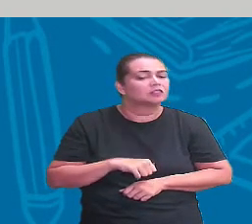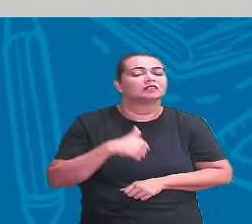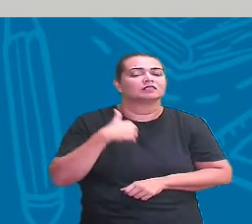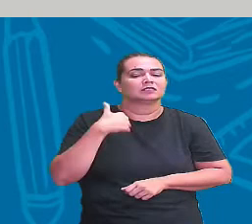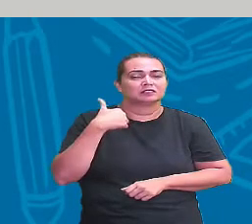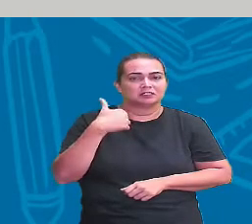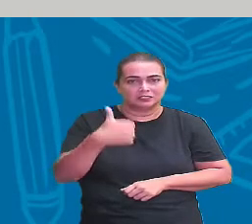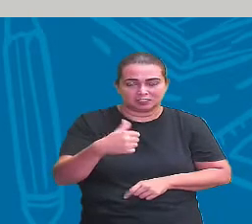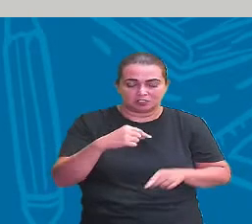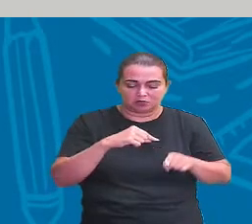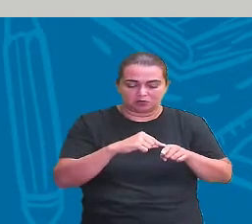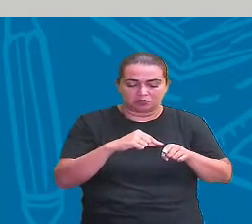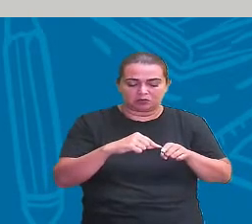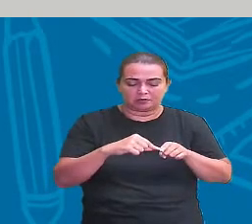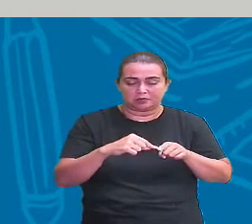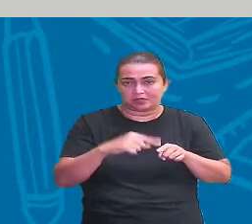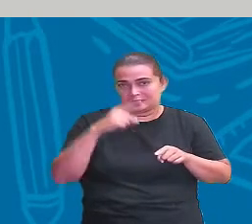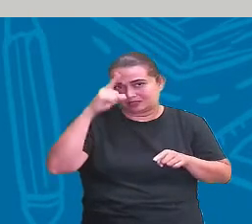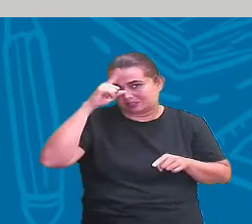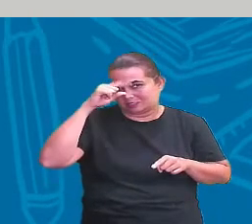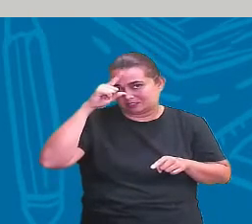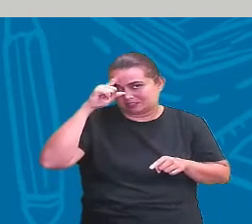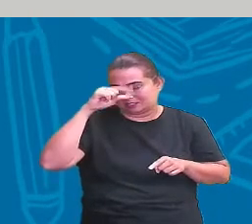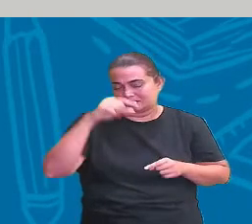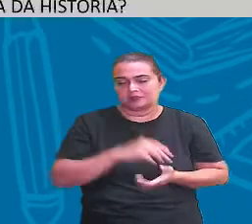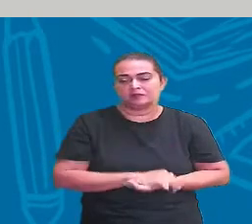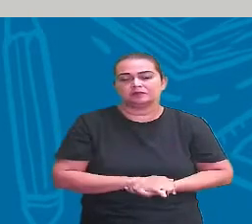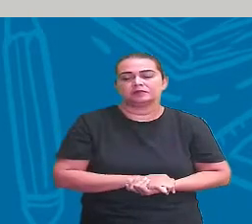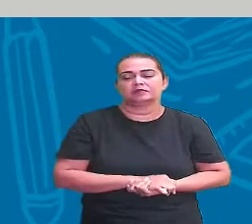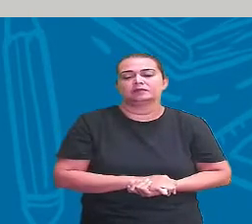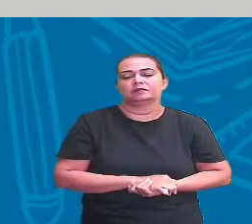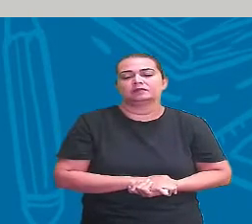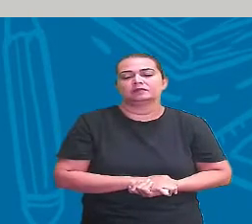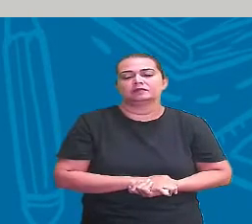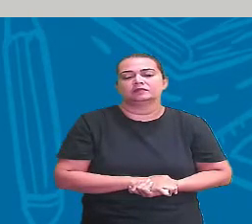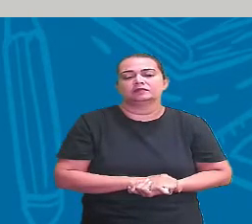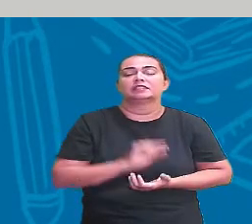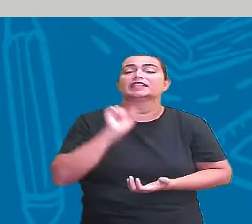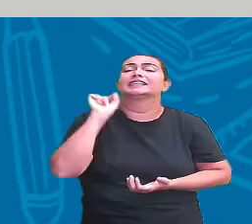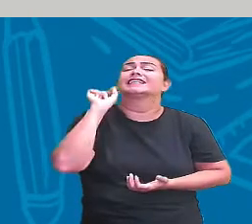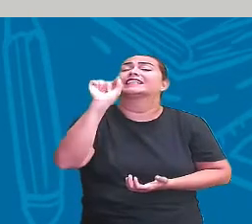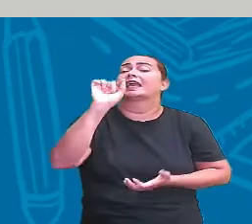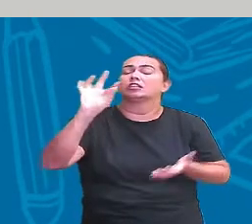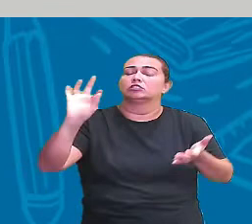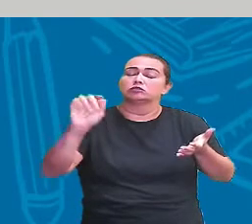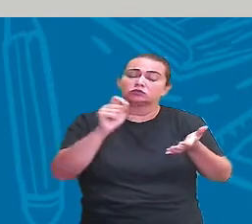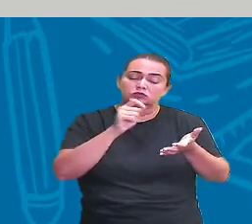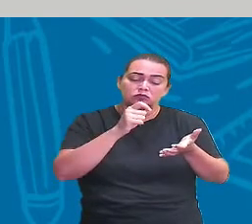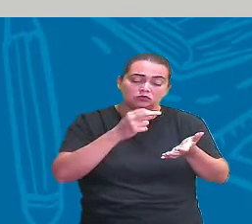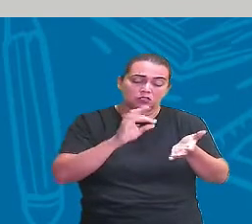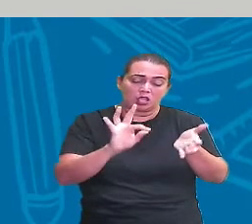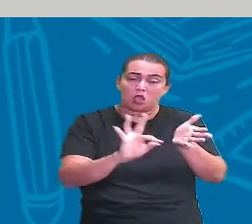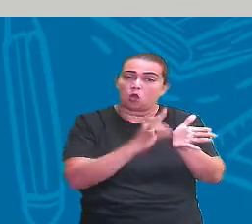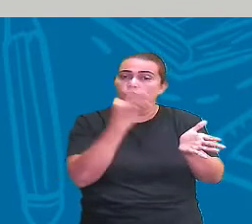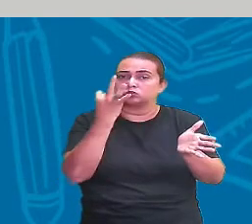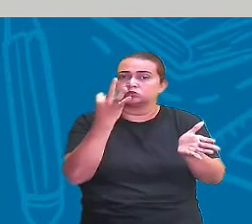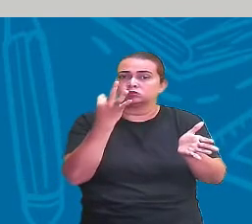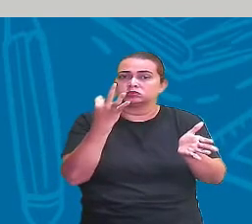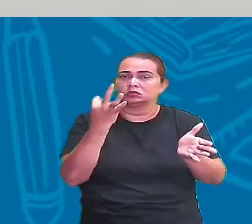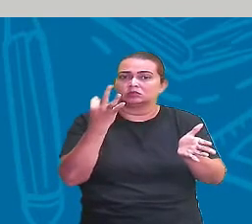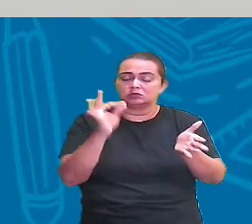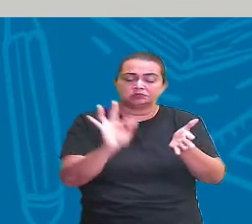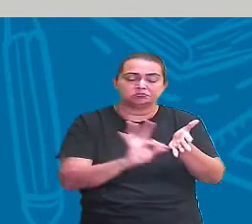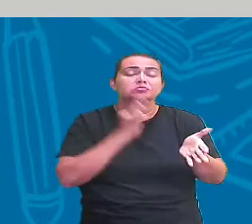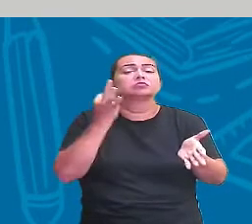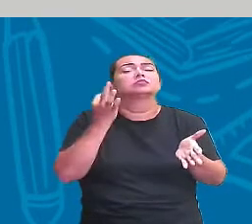Isso, o bairro do Marcelo. Muito bem. E quem é o autor ou a autora dessa história? Quem